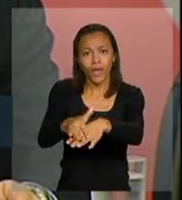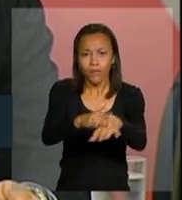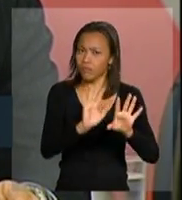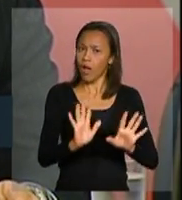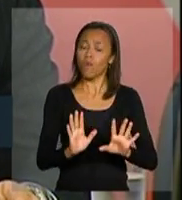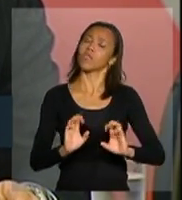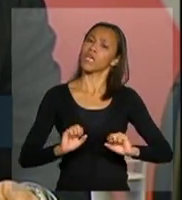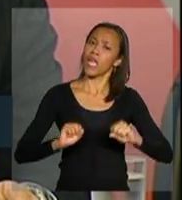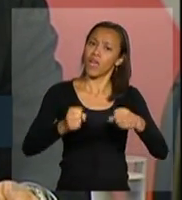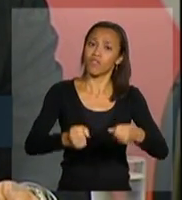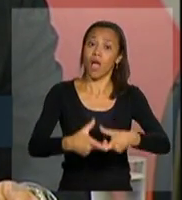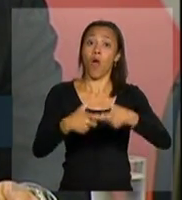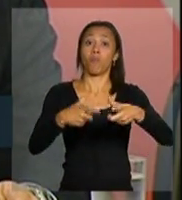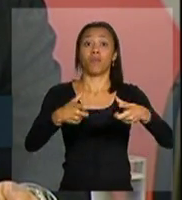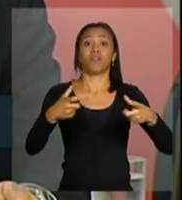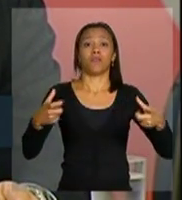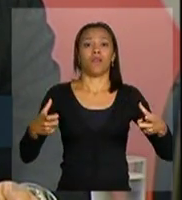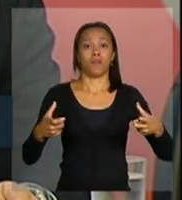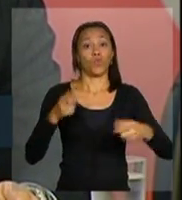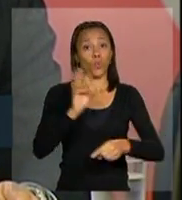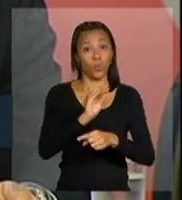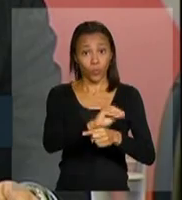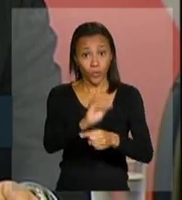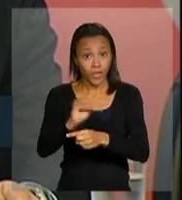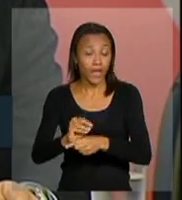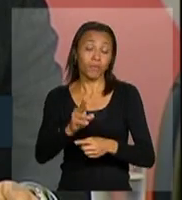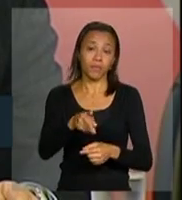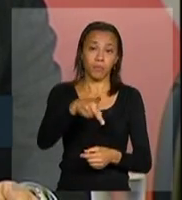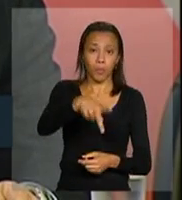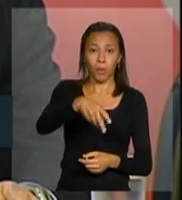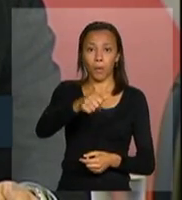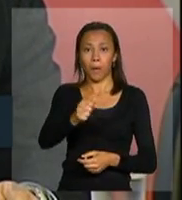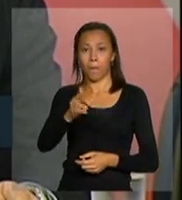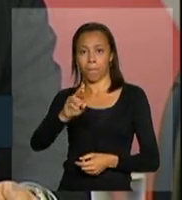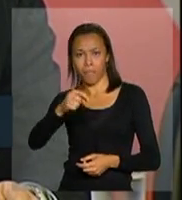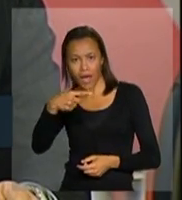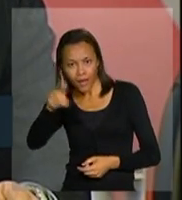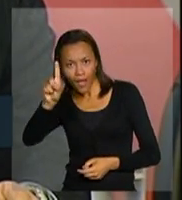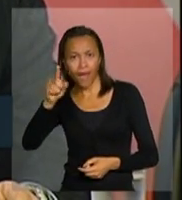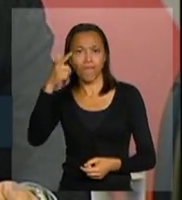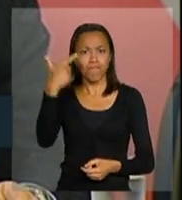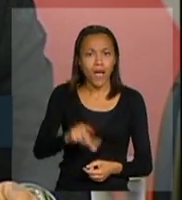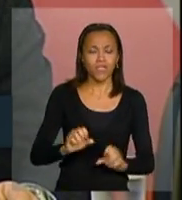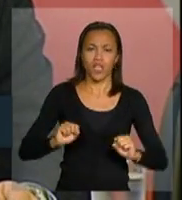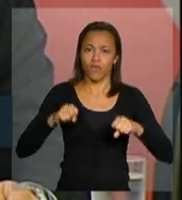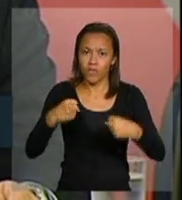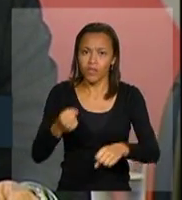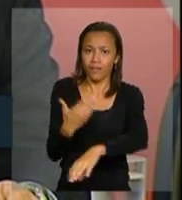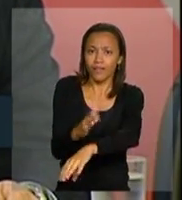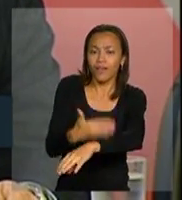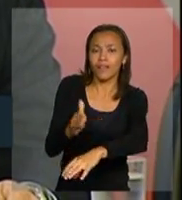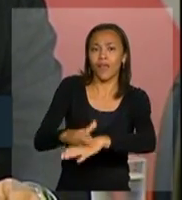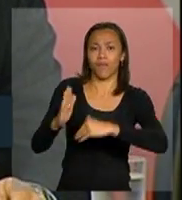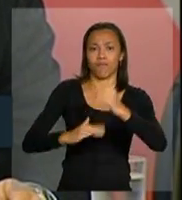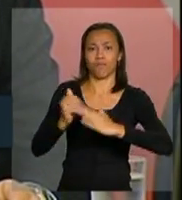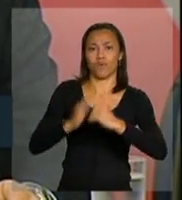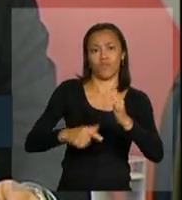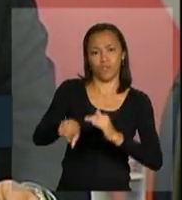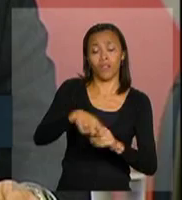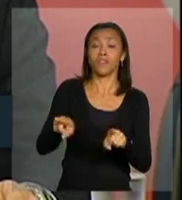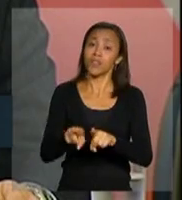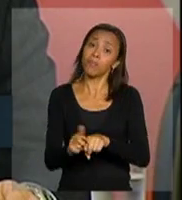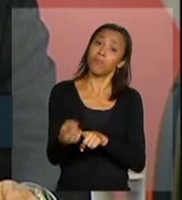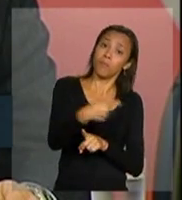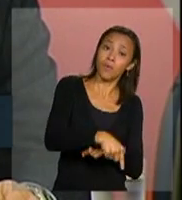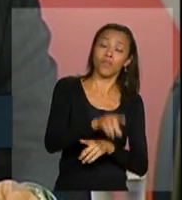serviços de tratamento, como nós já fizemos no Estado do Pará, qualificar ainda mais o Estado do Pará, reforçar isso no Estado do Amazonas, como